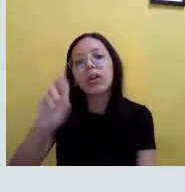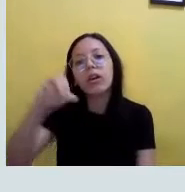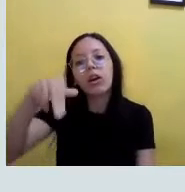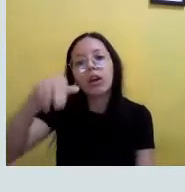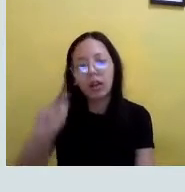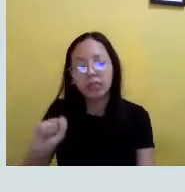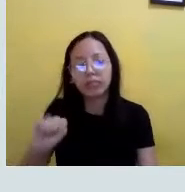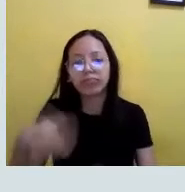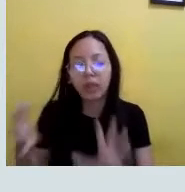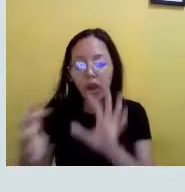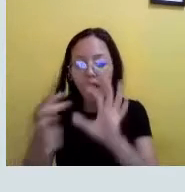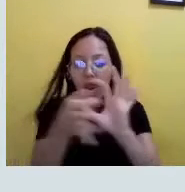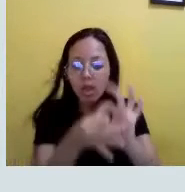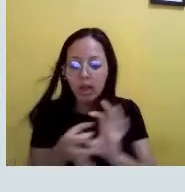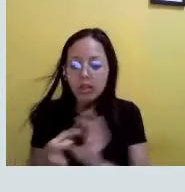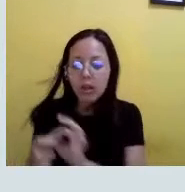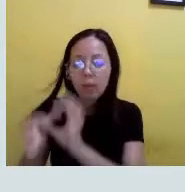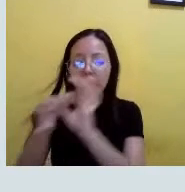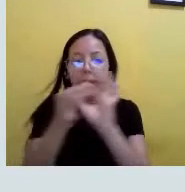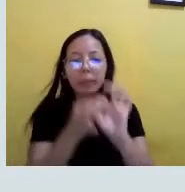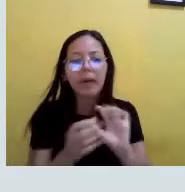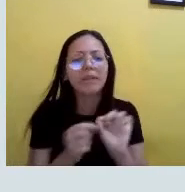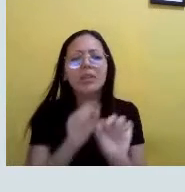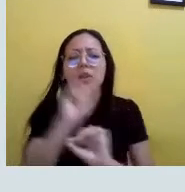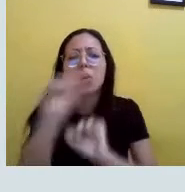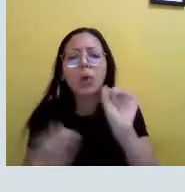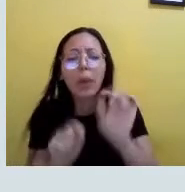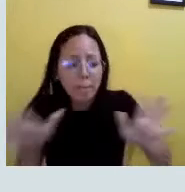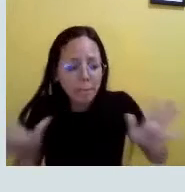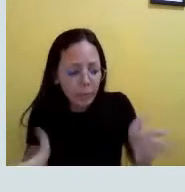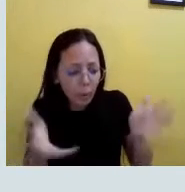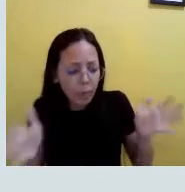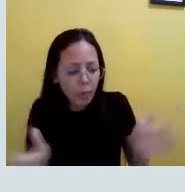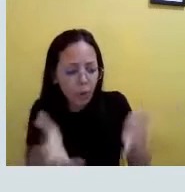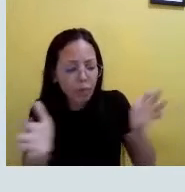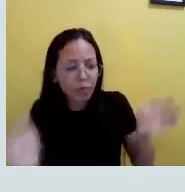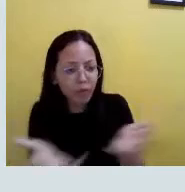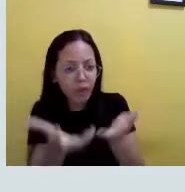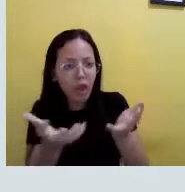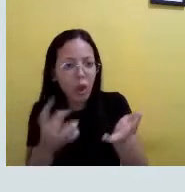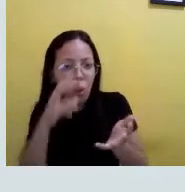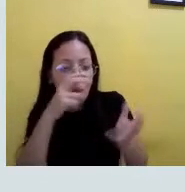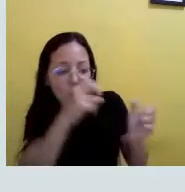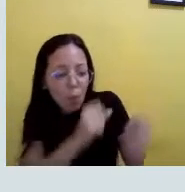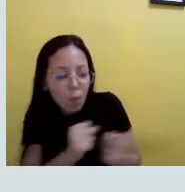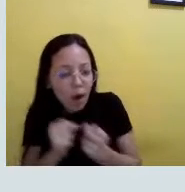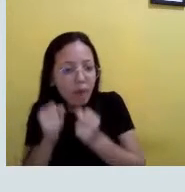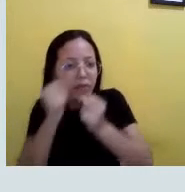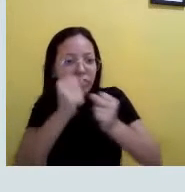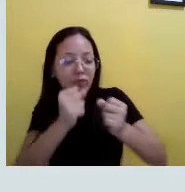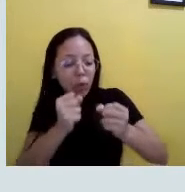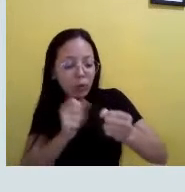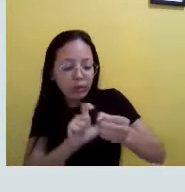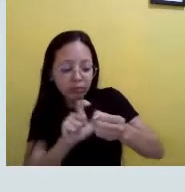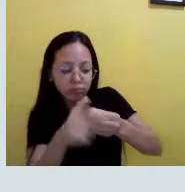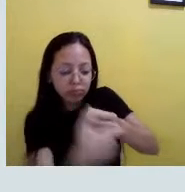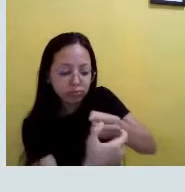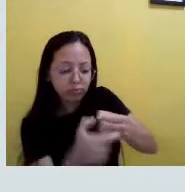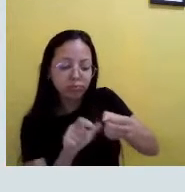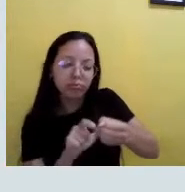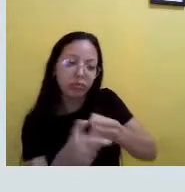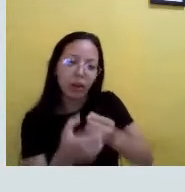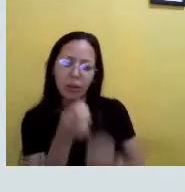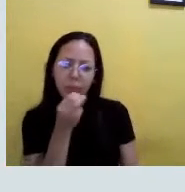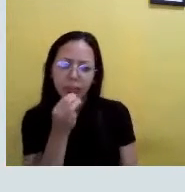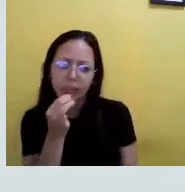Essas ligações, elas vão fazer o quê? Vão promover uma força entre esses meus átomos. E quando a gente tem... Porque quando